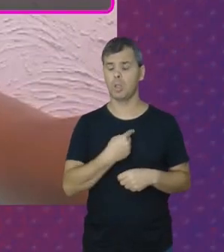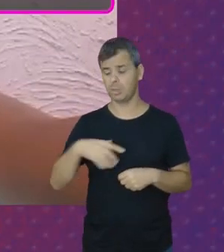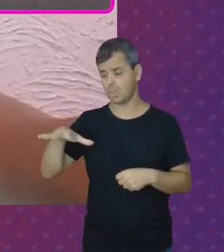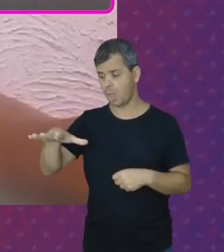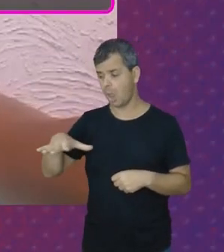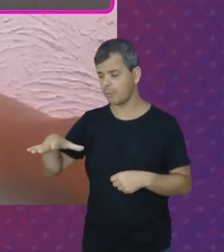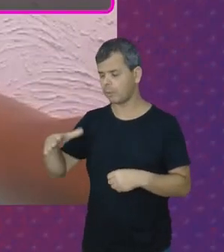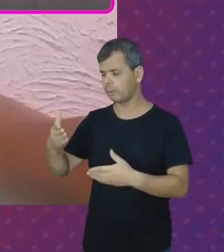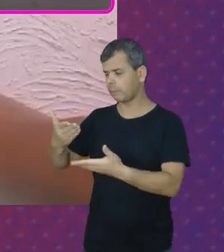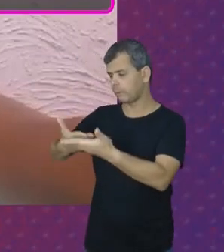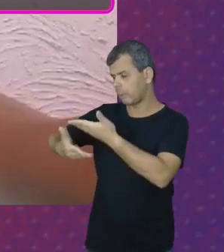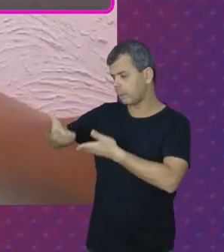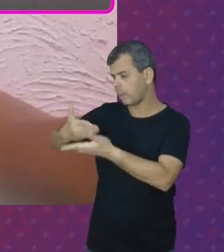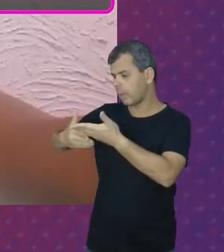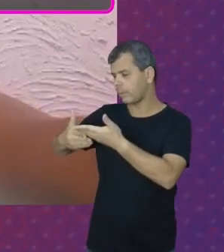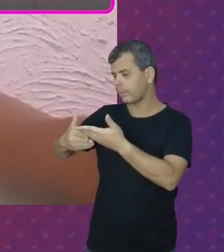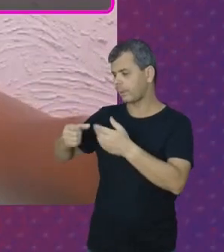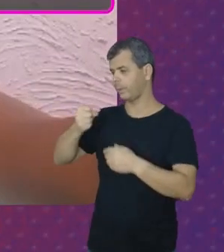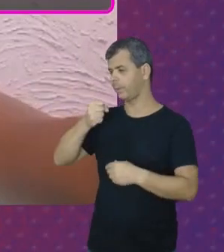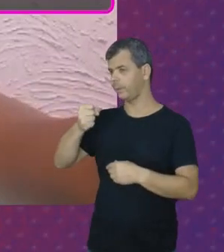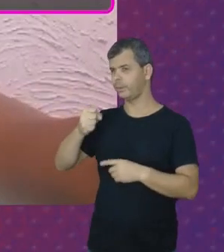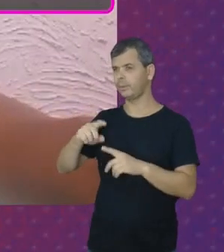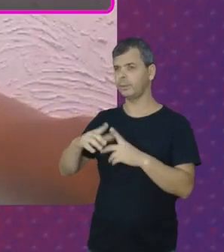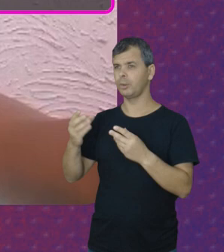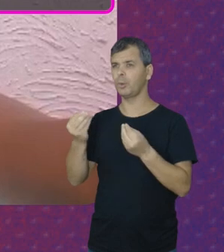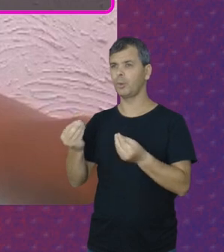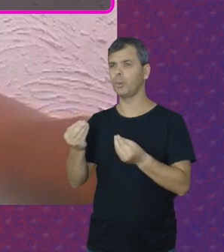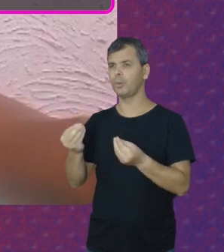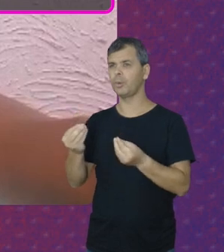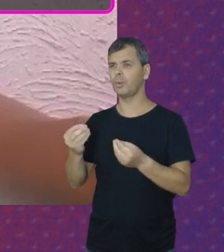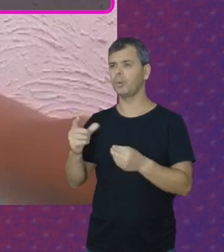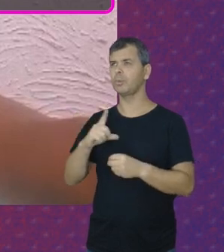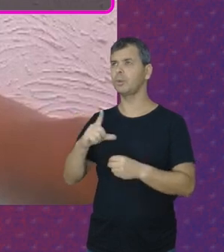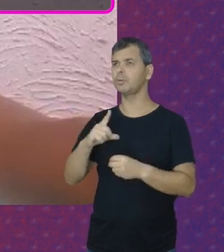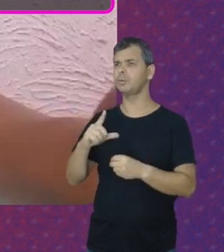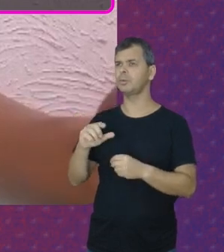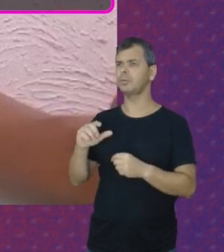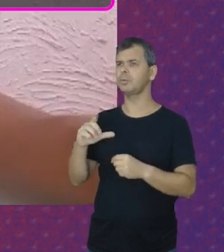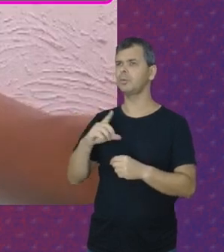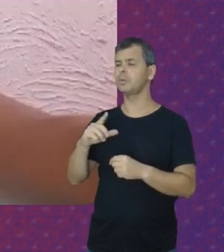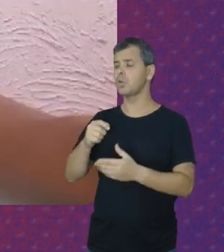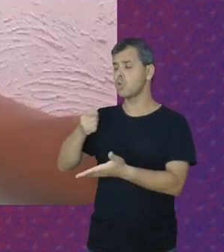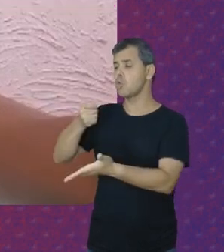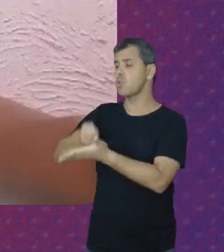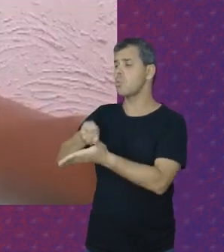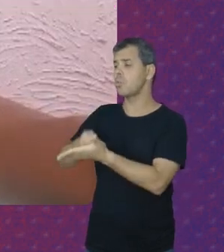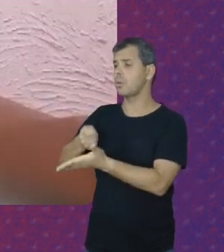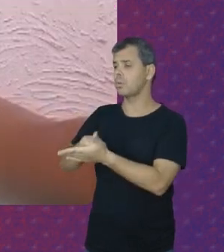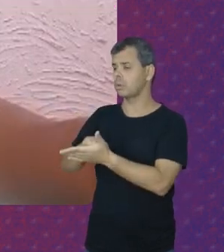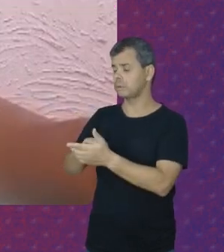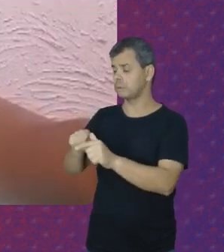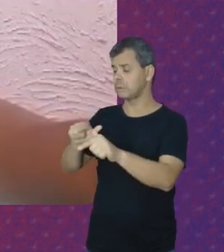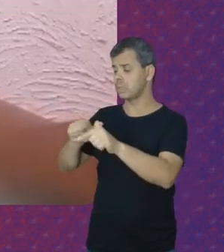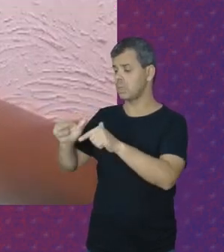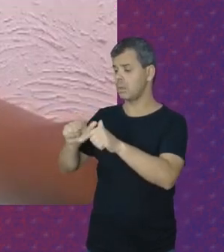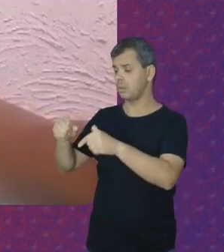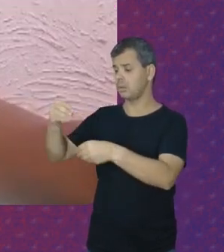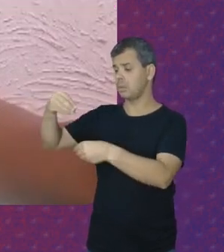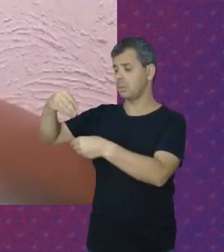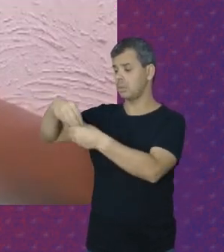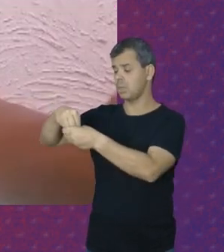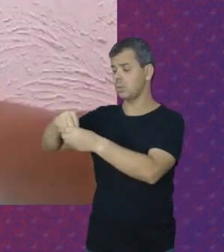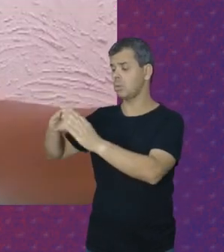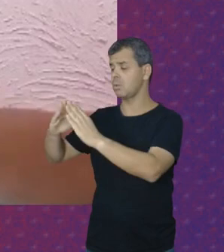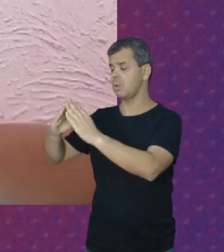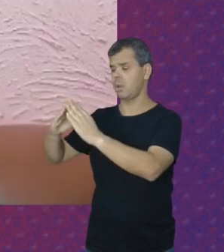foi tratada Pela mídia Como se a gente Já tivesse Obrigação De trabalhar Dentro de uma